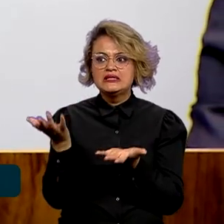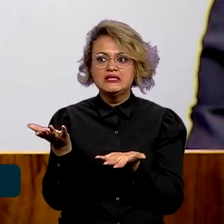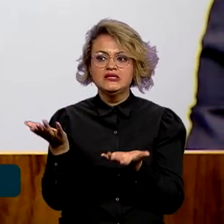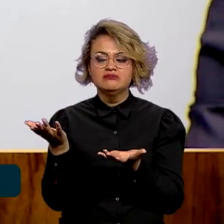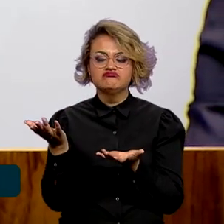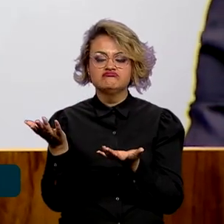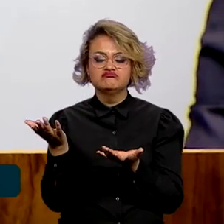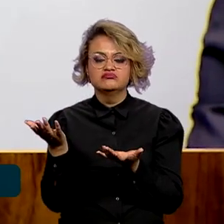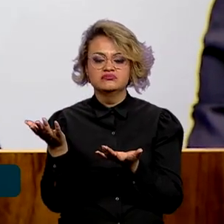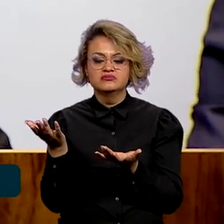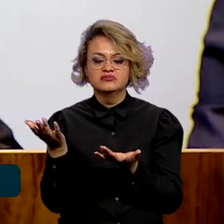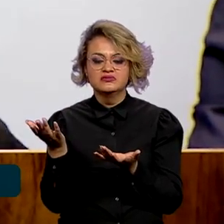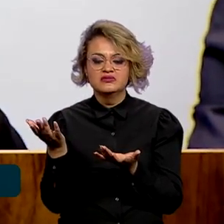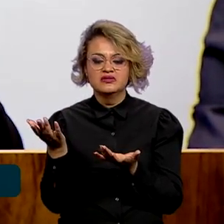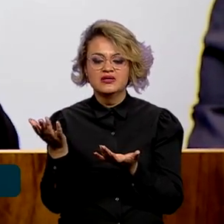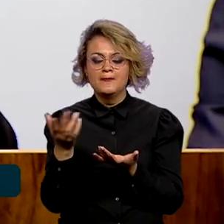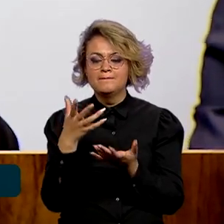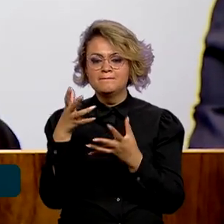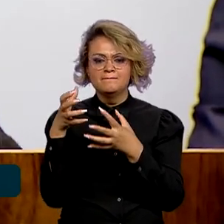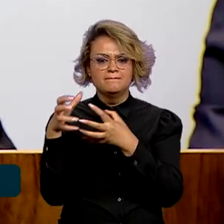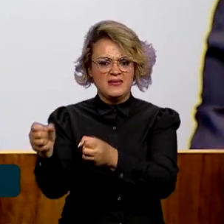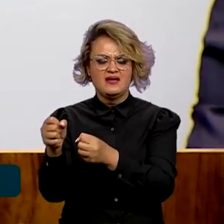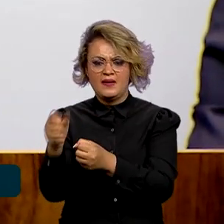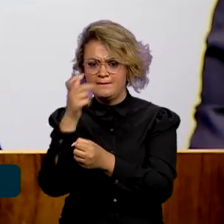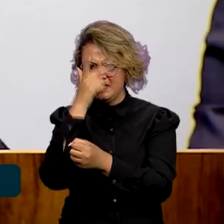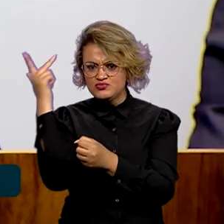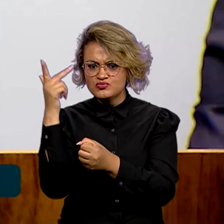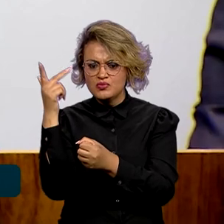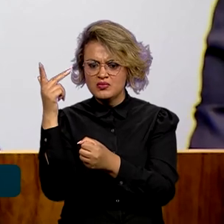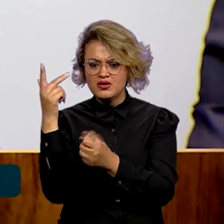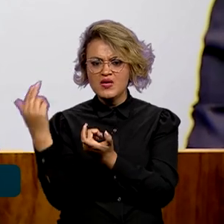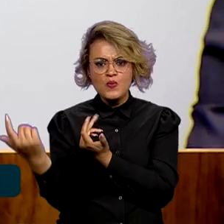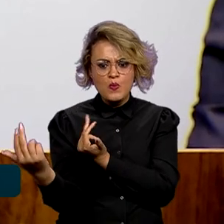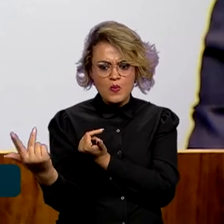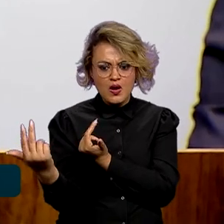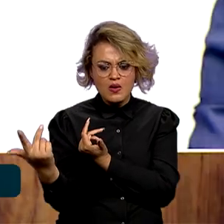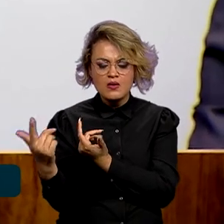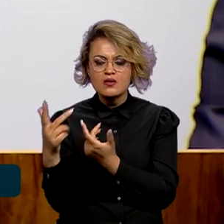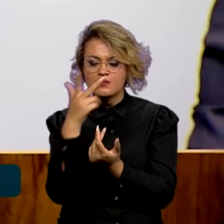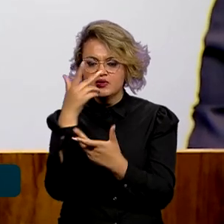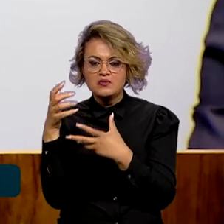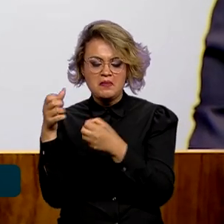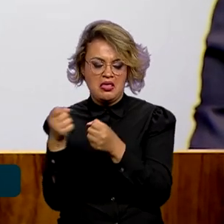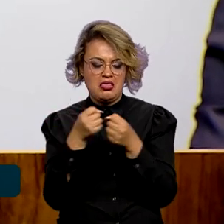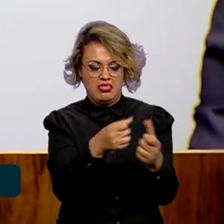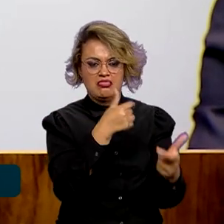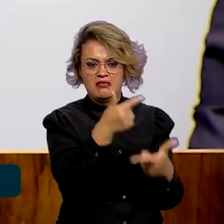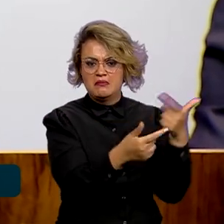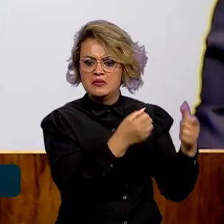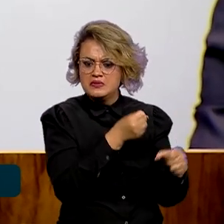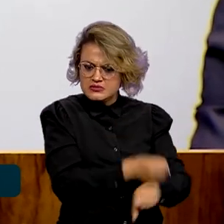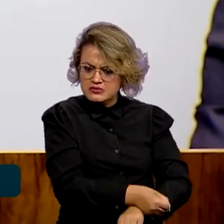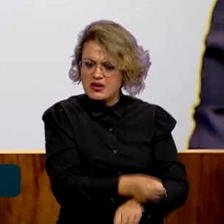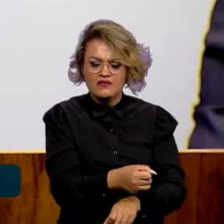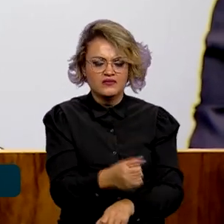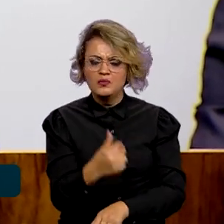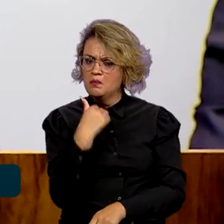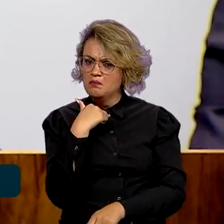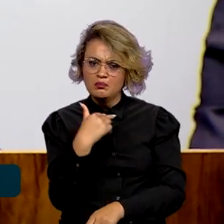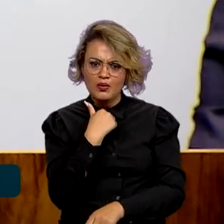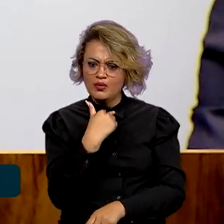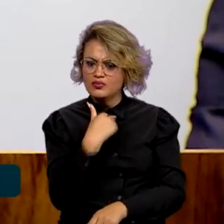coloquem um ser humano, um próximo sujeito ao trabalho análogo à escravidão. Isso é uma